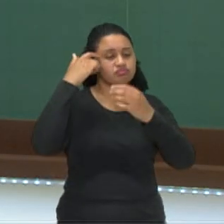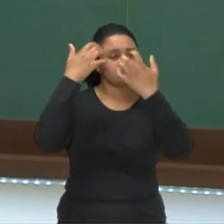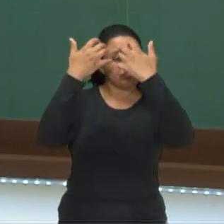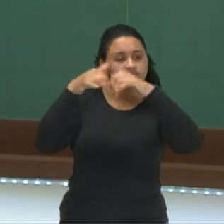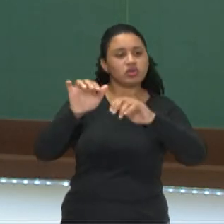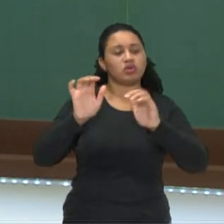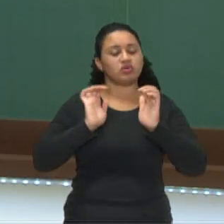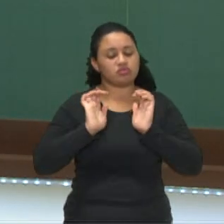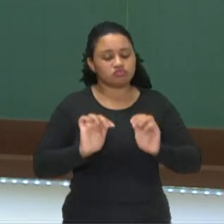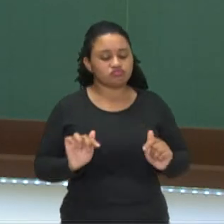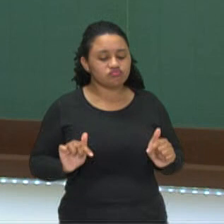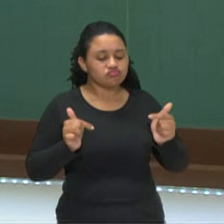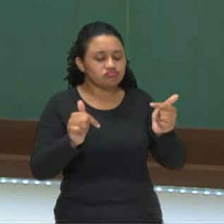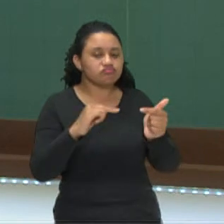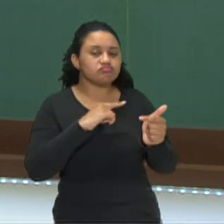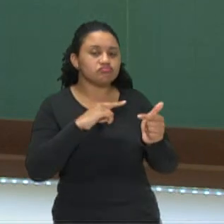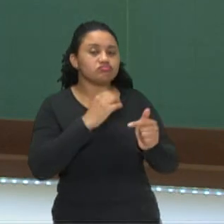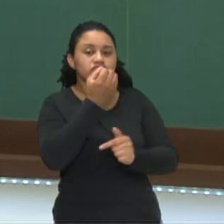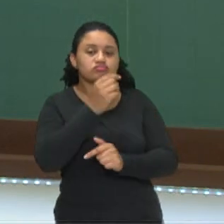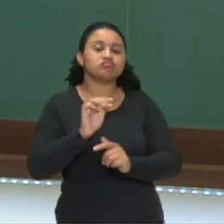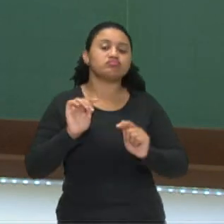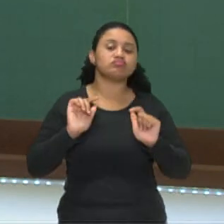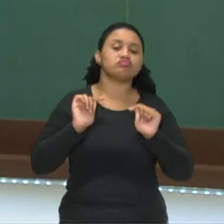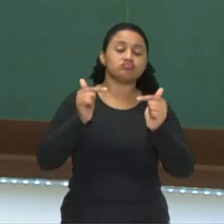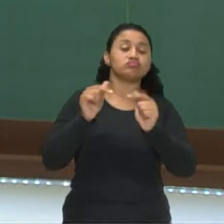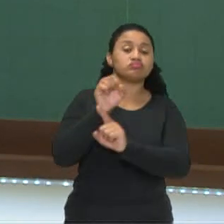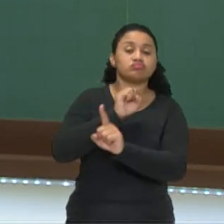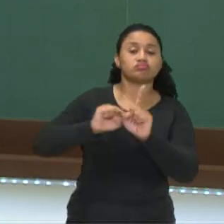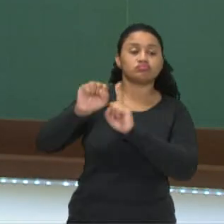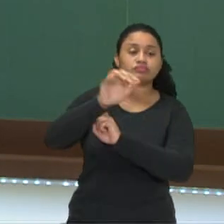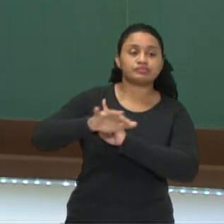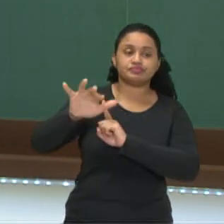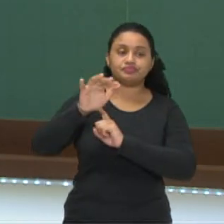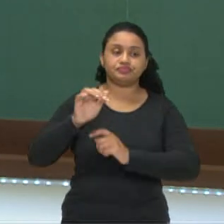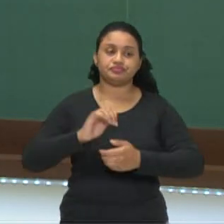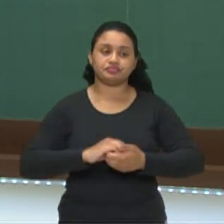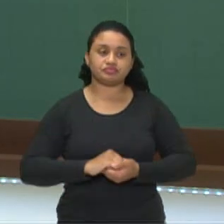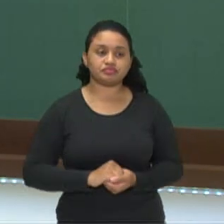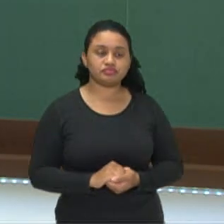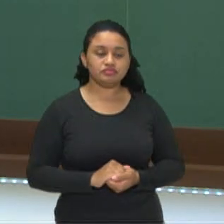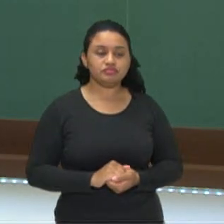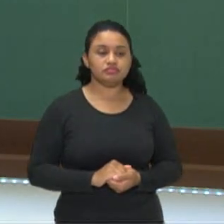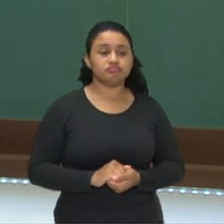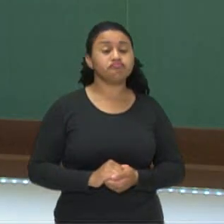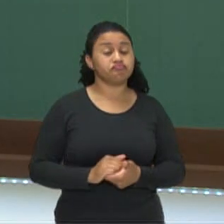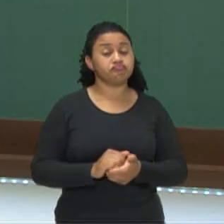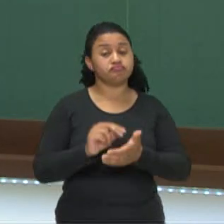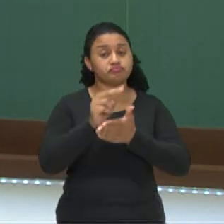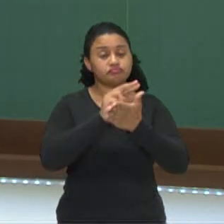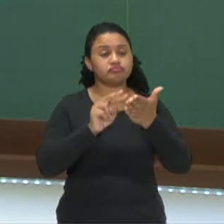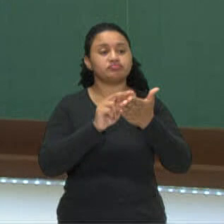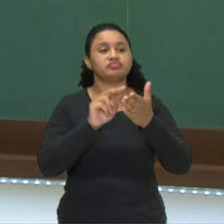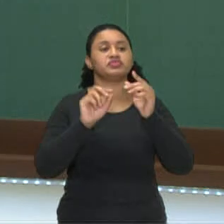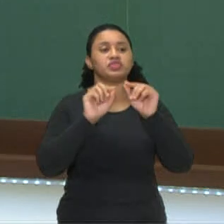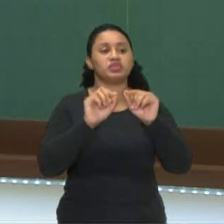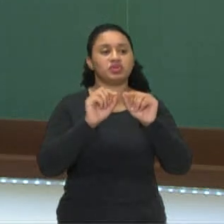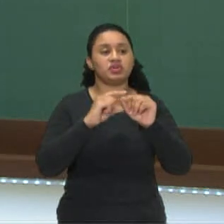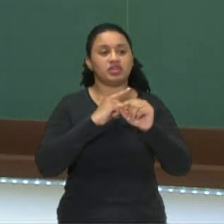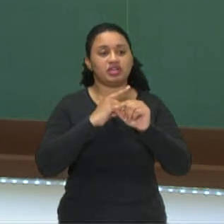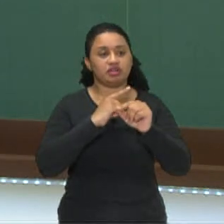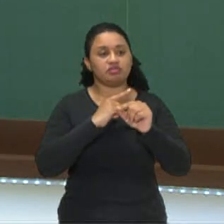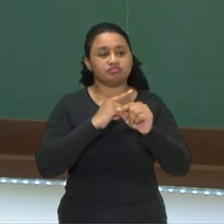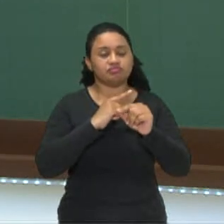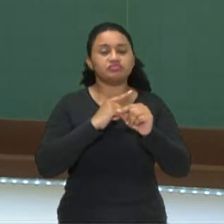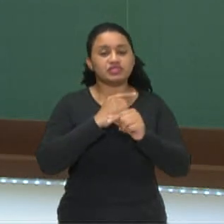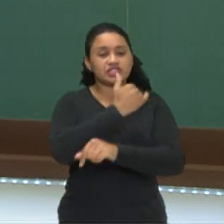próprio comportamento ou então o comportamento da sociedade. Vamos à leitura da crônica, então, tatuagem